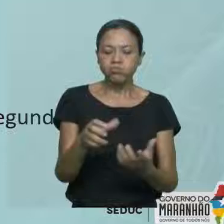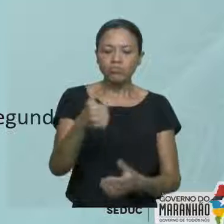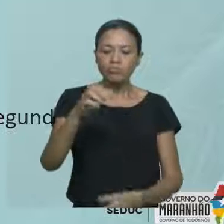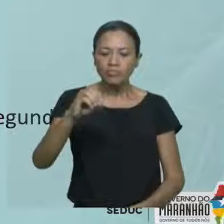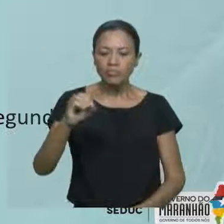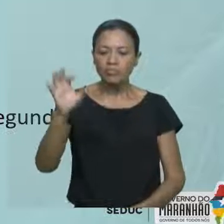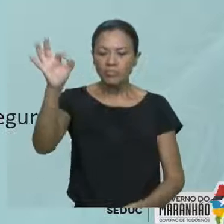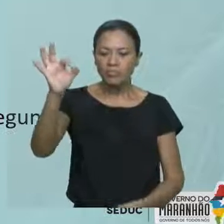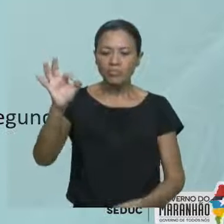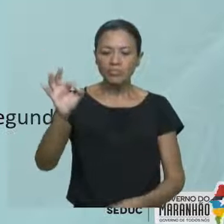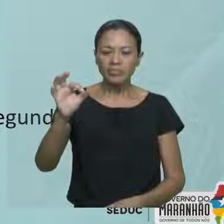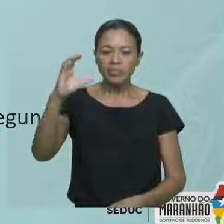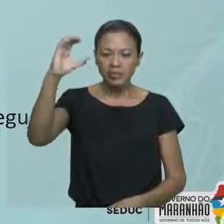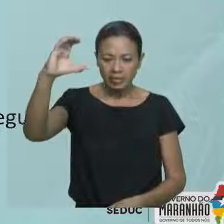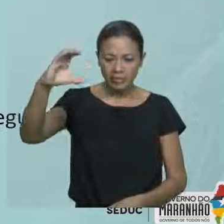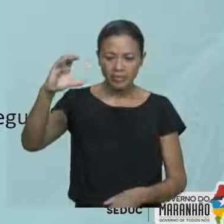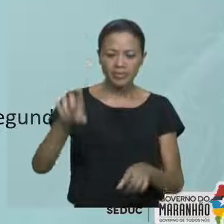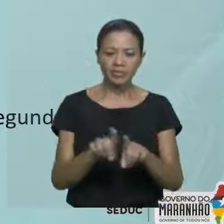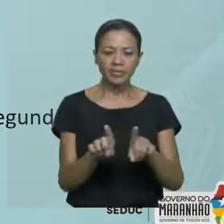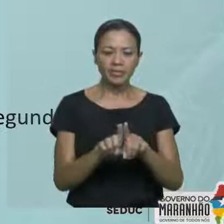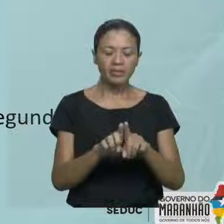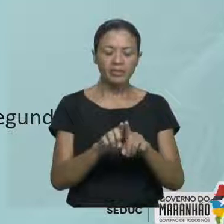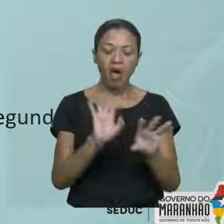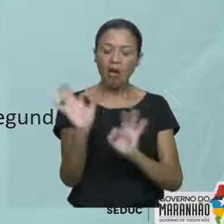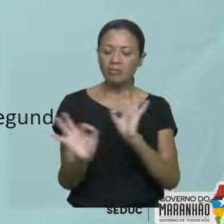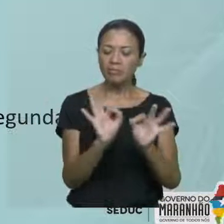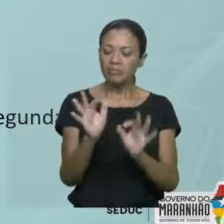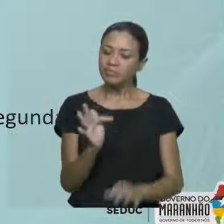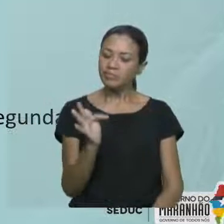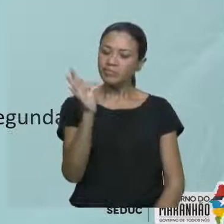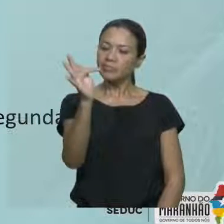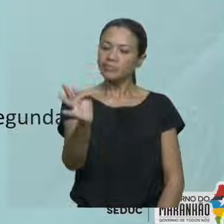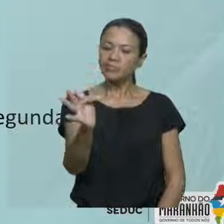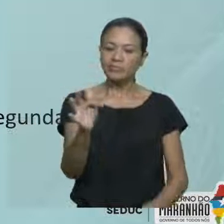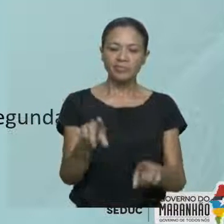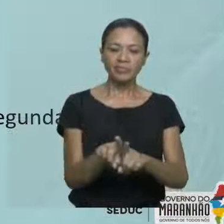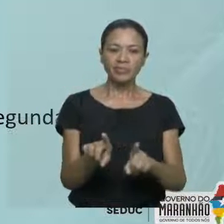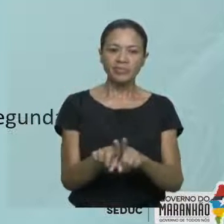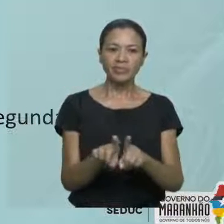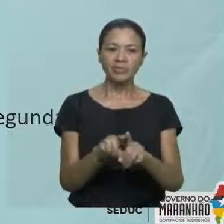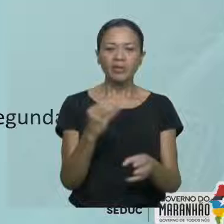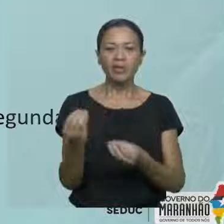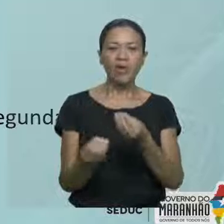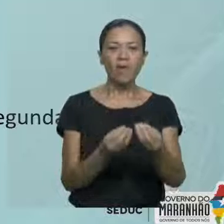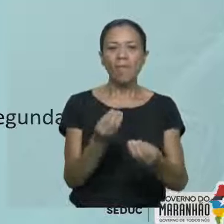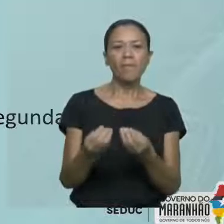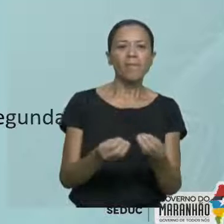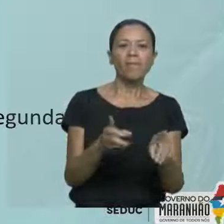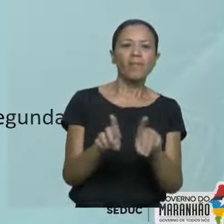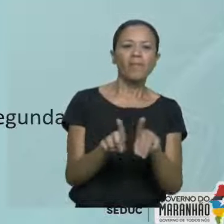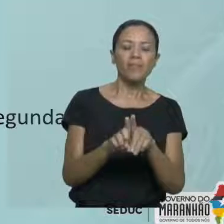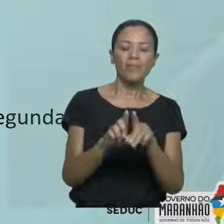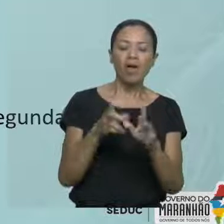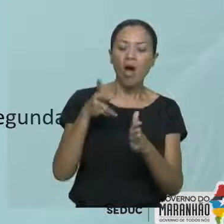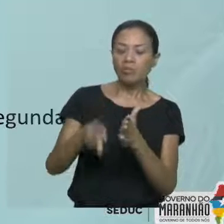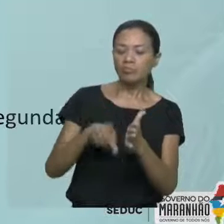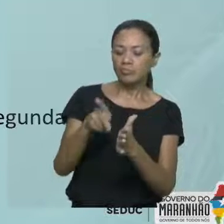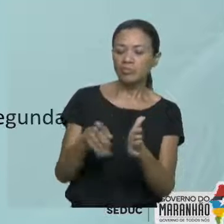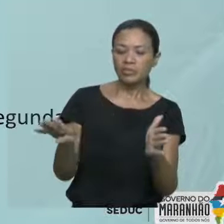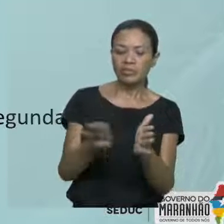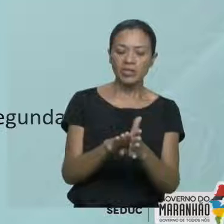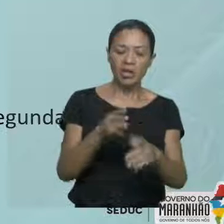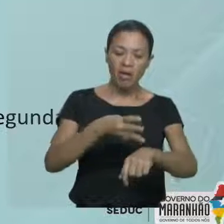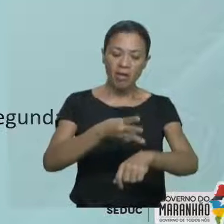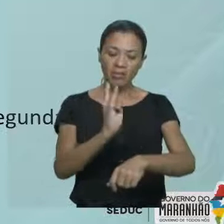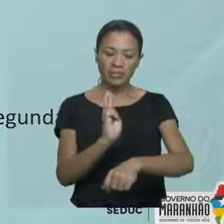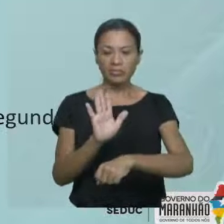Celsius. Future plans. Os planos futuros. The train arrives at 3pm. O trem chega às 3 da